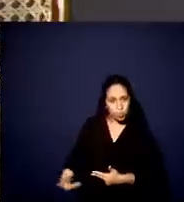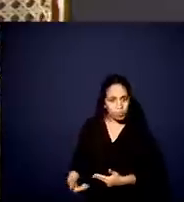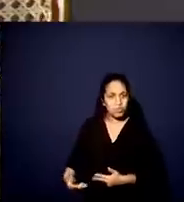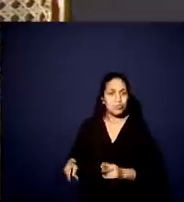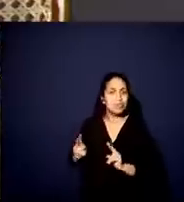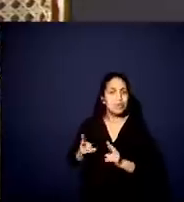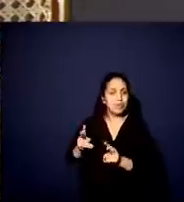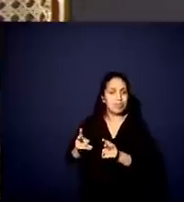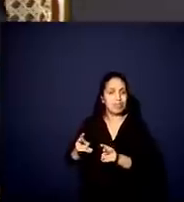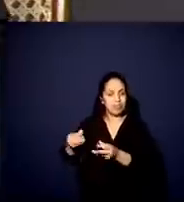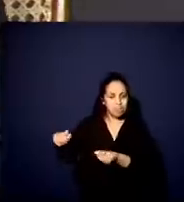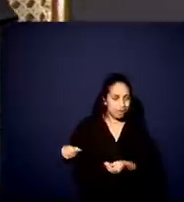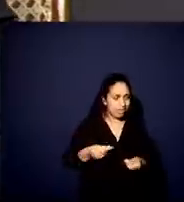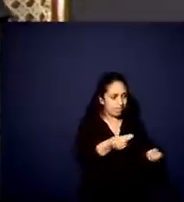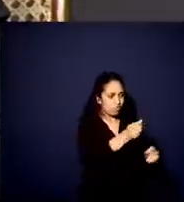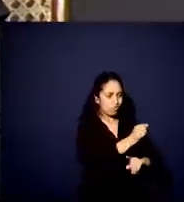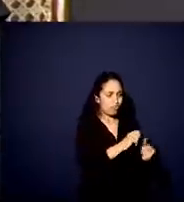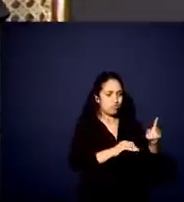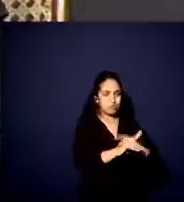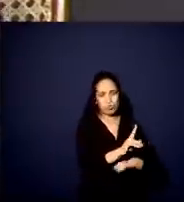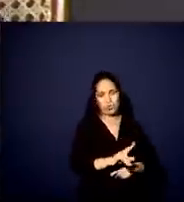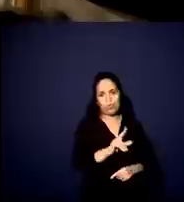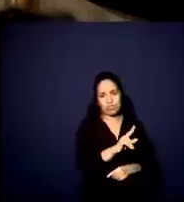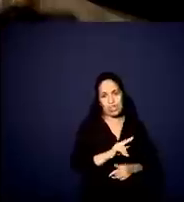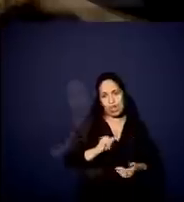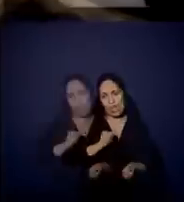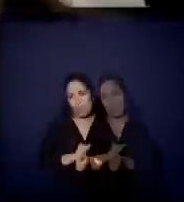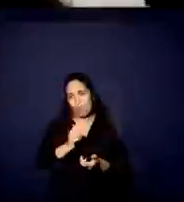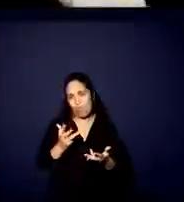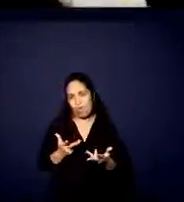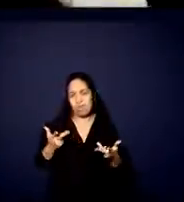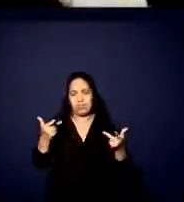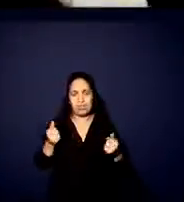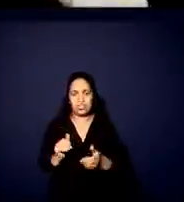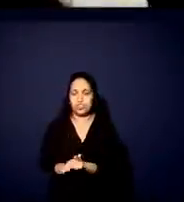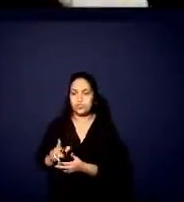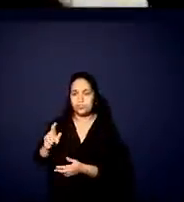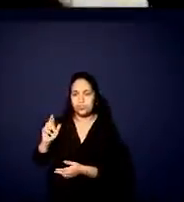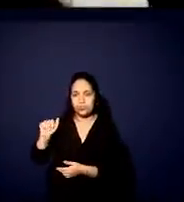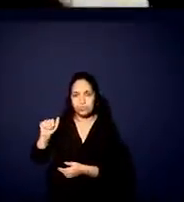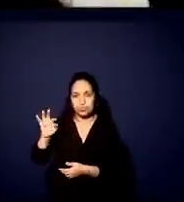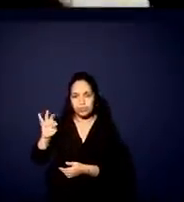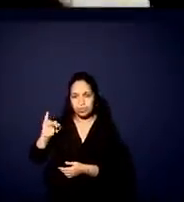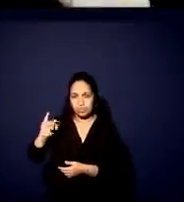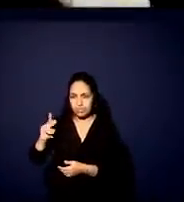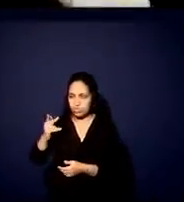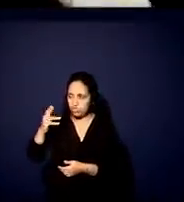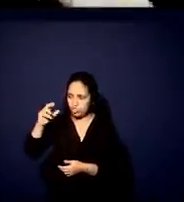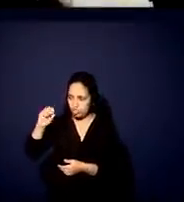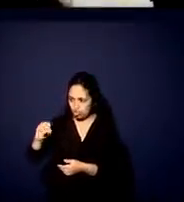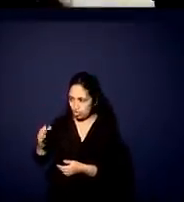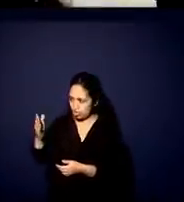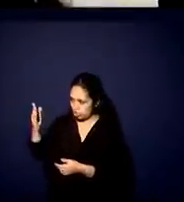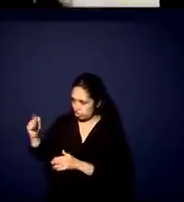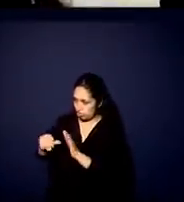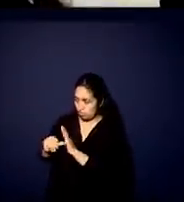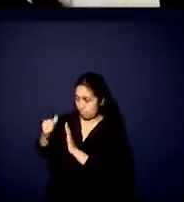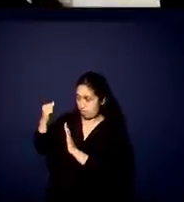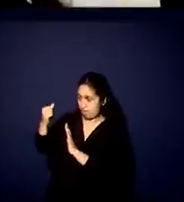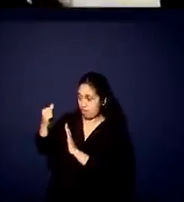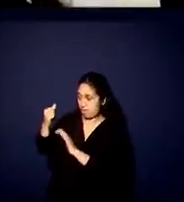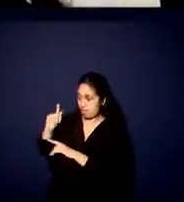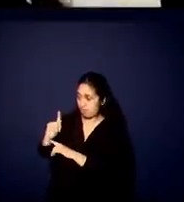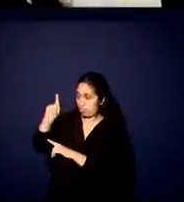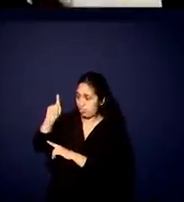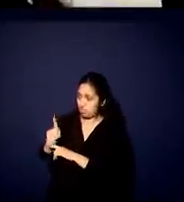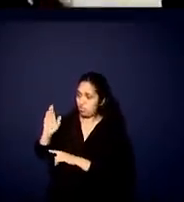sendo entregue para a sociedade com a melhor qualidade. Governador Ratinho, já na primeira gestão, já fez muita